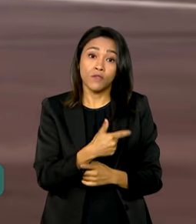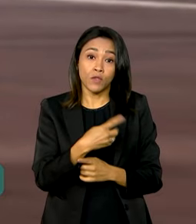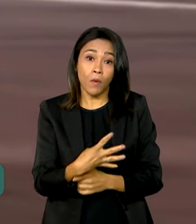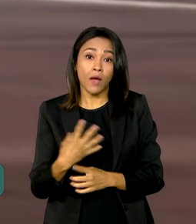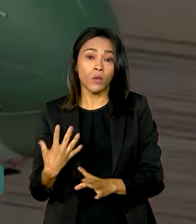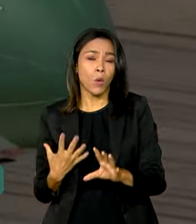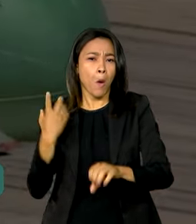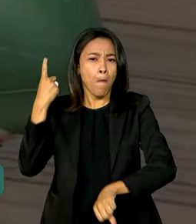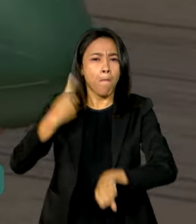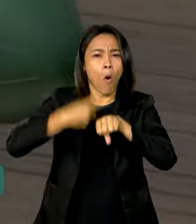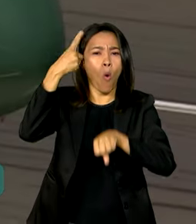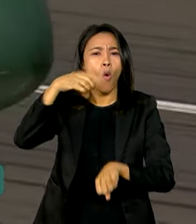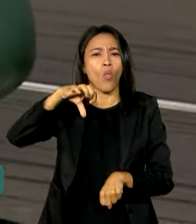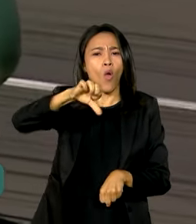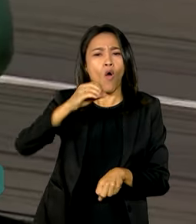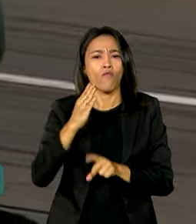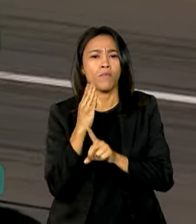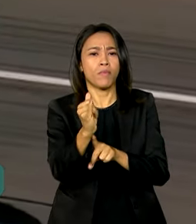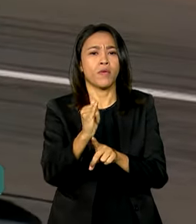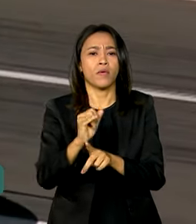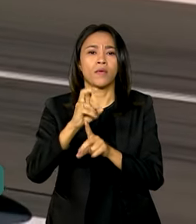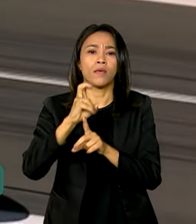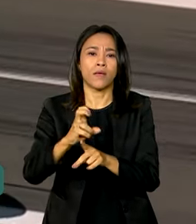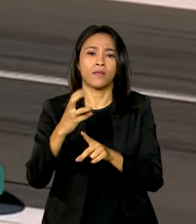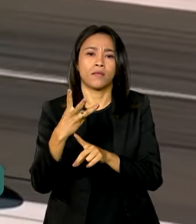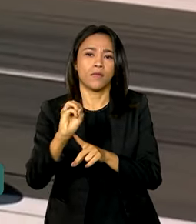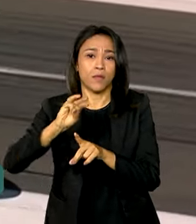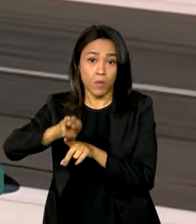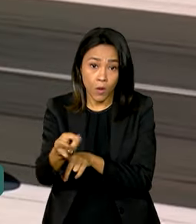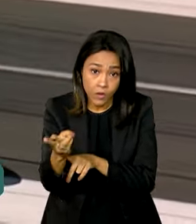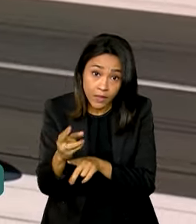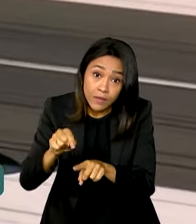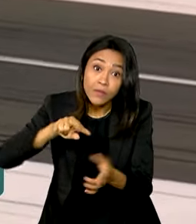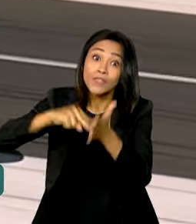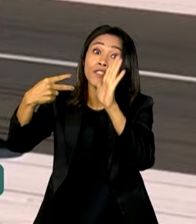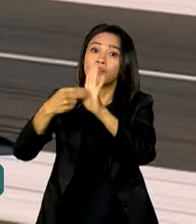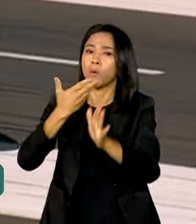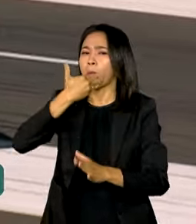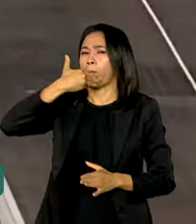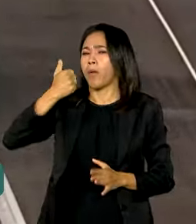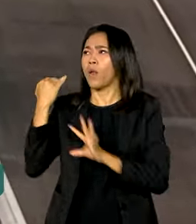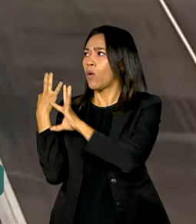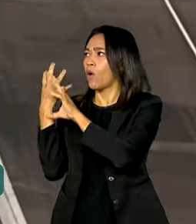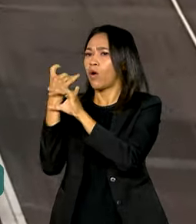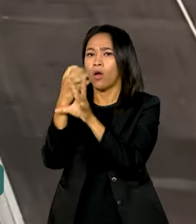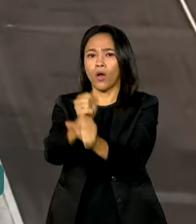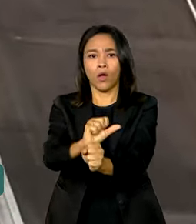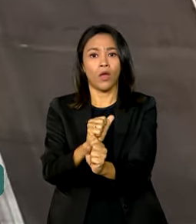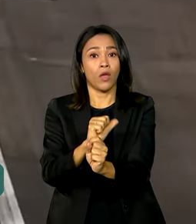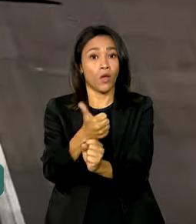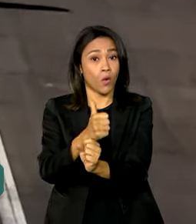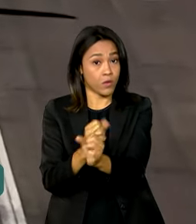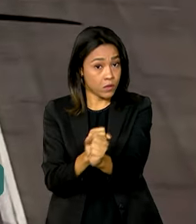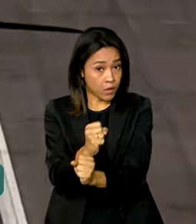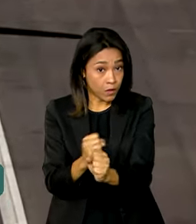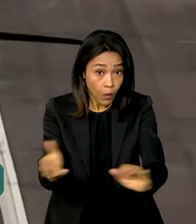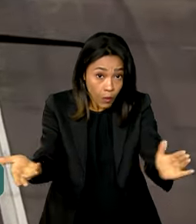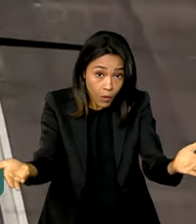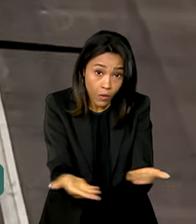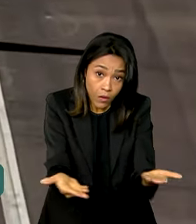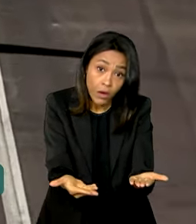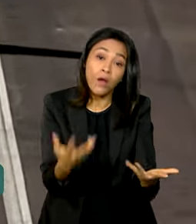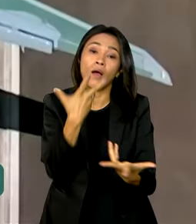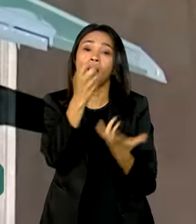9 bilhões 530 milhões de reais, o que representa o melhor índice nos últimos 11 anos. Atualmente,